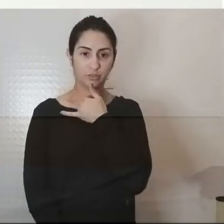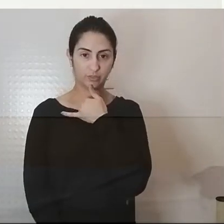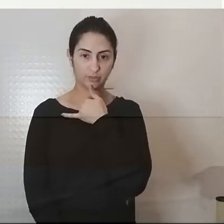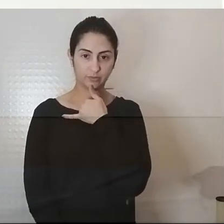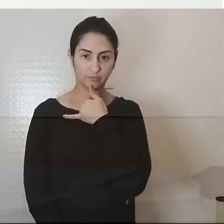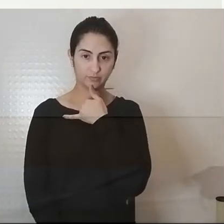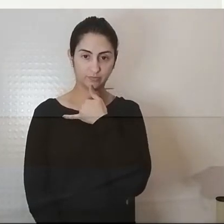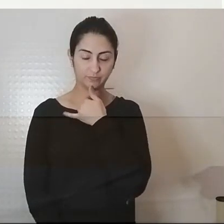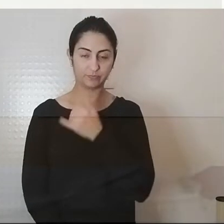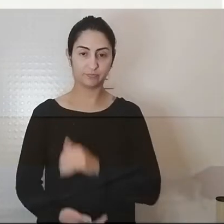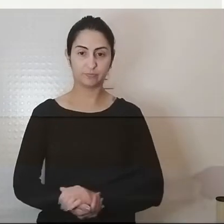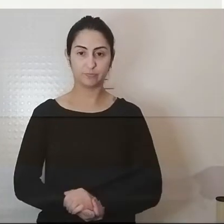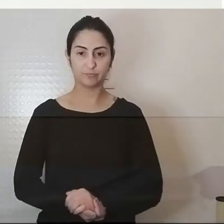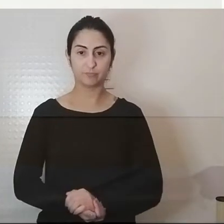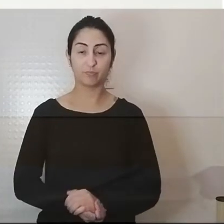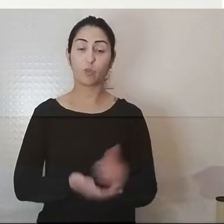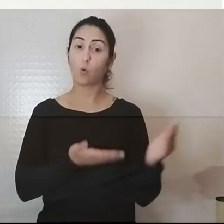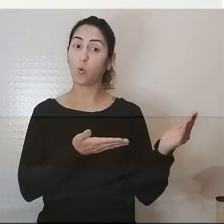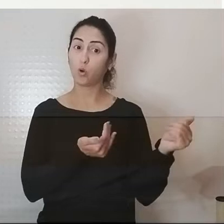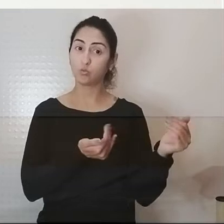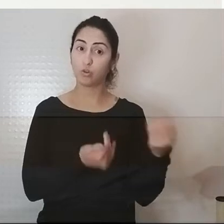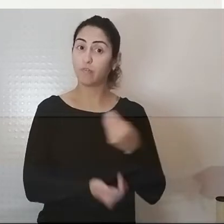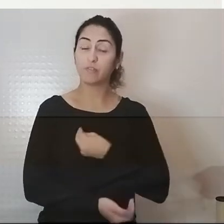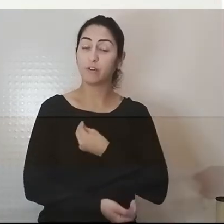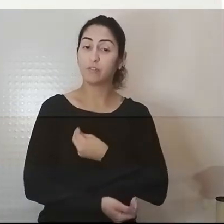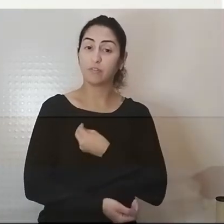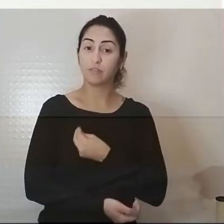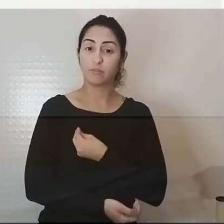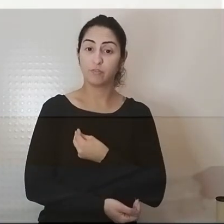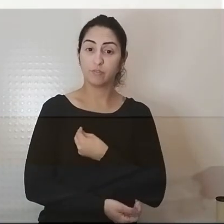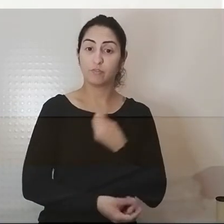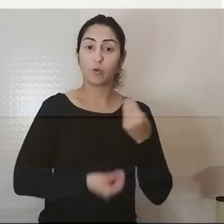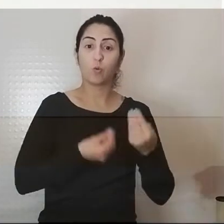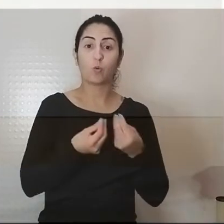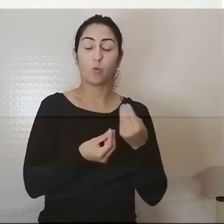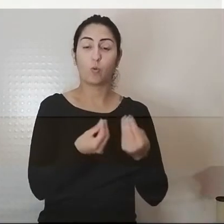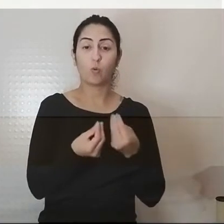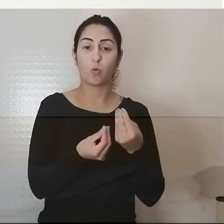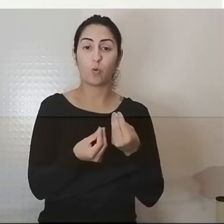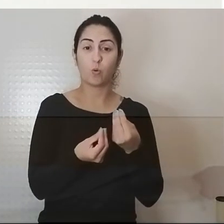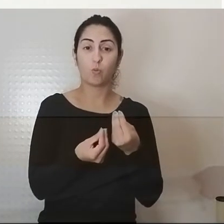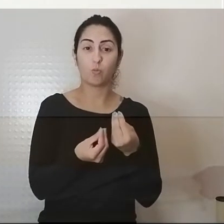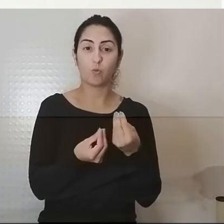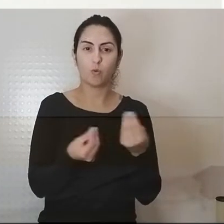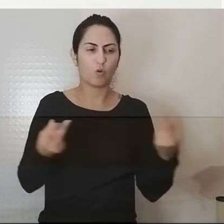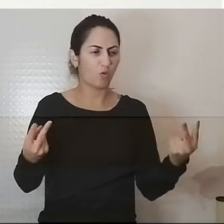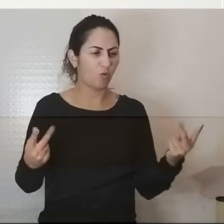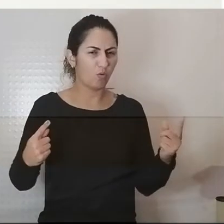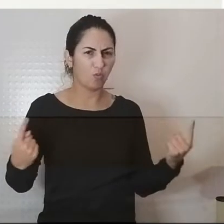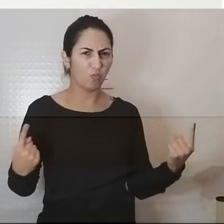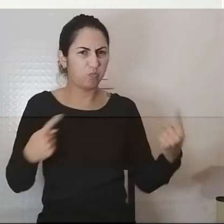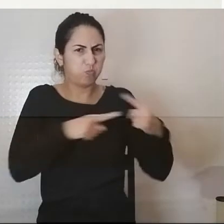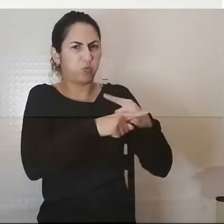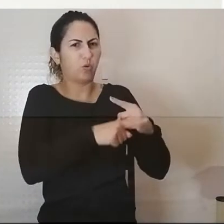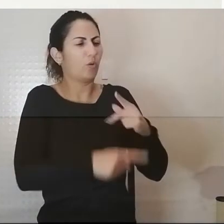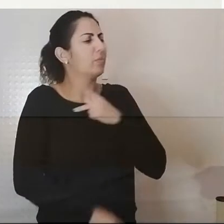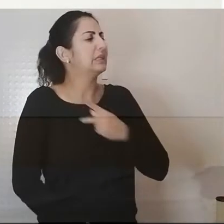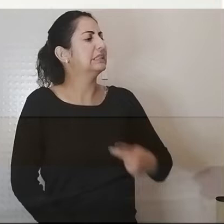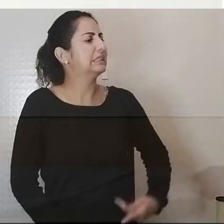E os jovens vivem os dilemas de confrontarem-se com o presente e o futuro